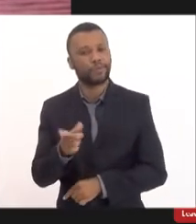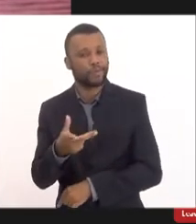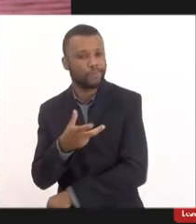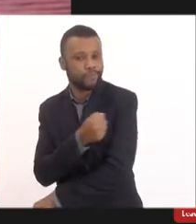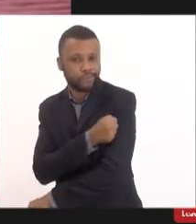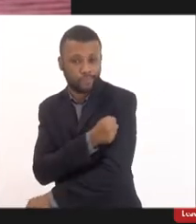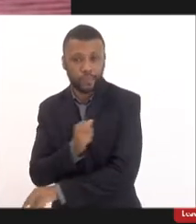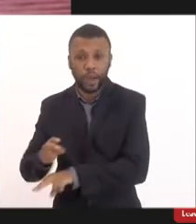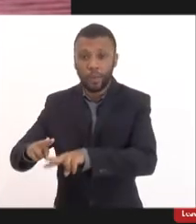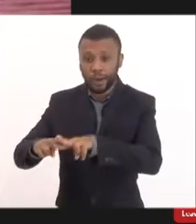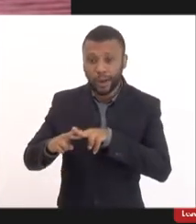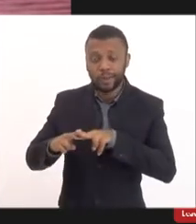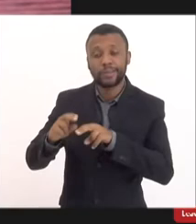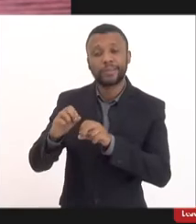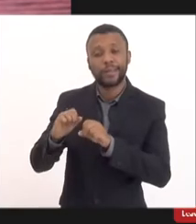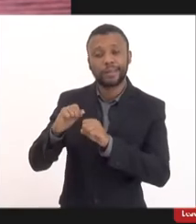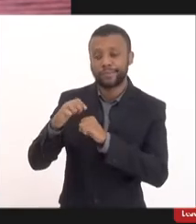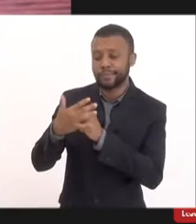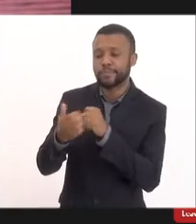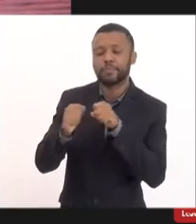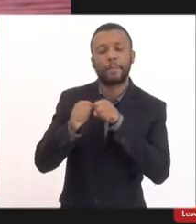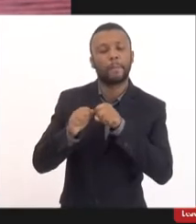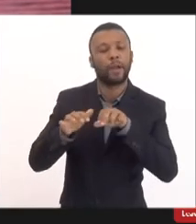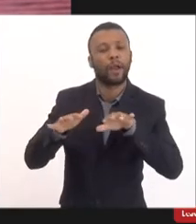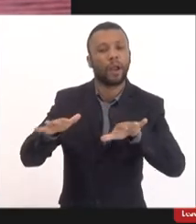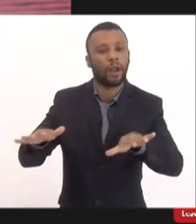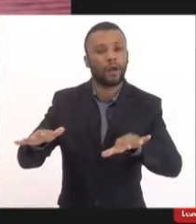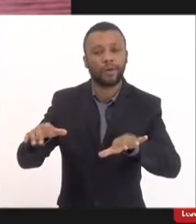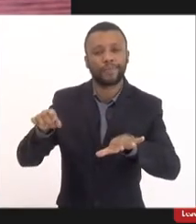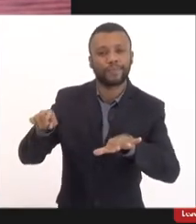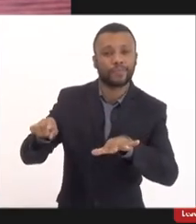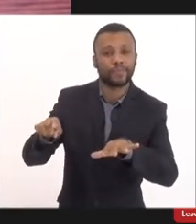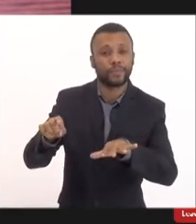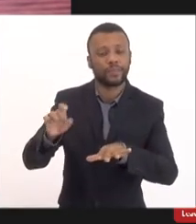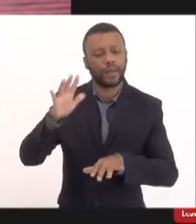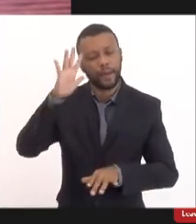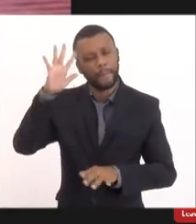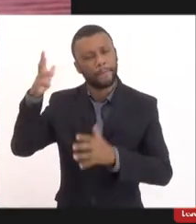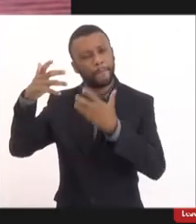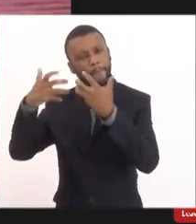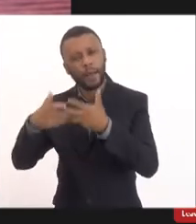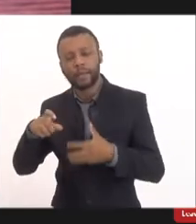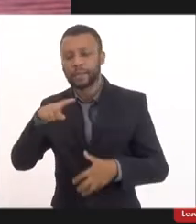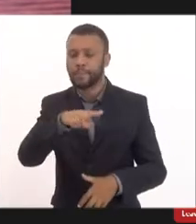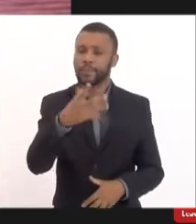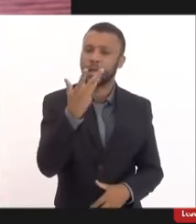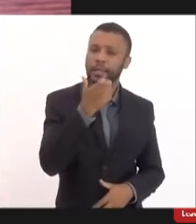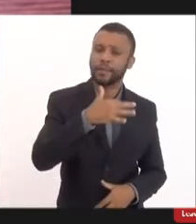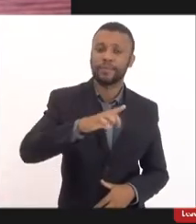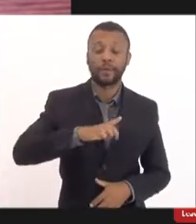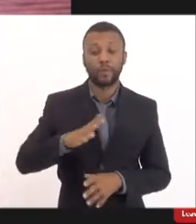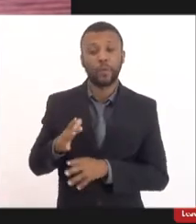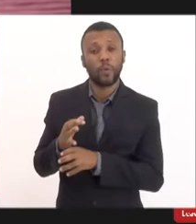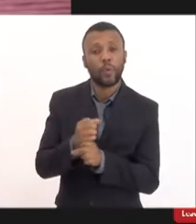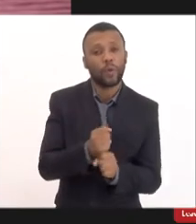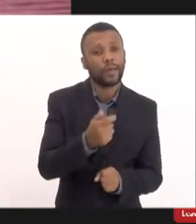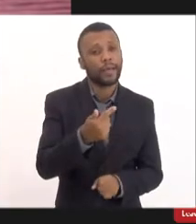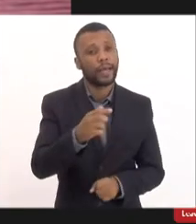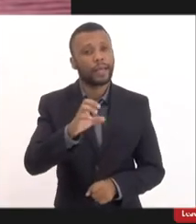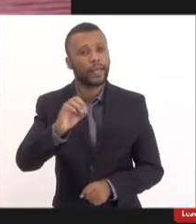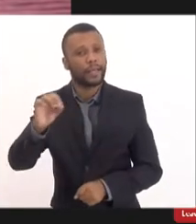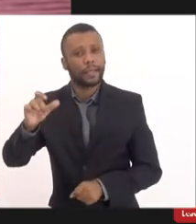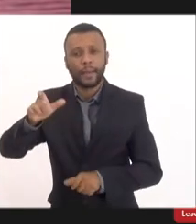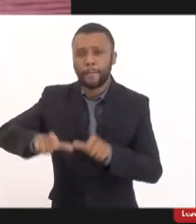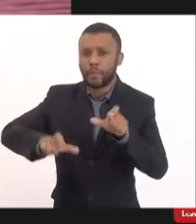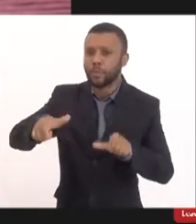atual quando você pensa no universo de crianças nós tivemos cerca de 700 óbitos no Brasil dos